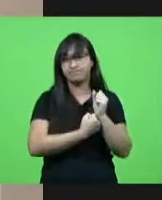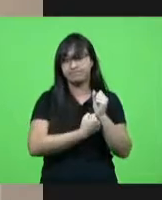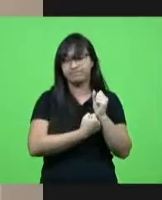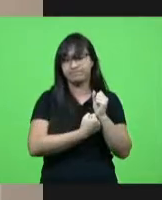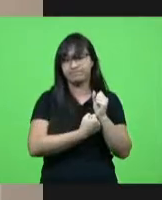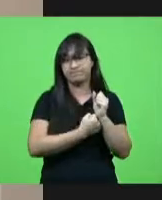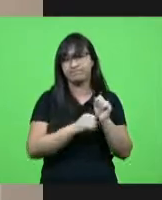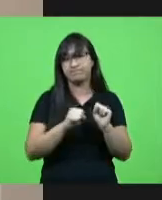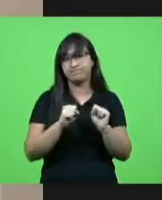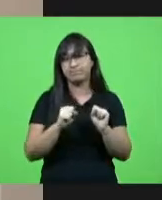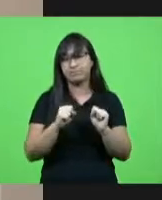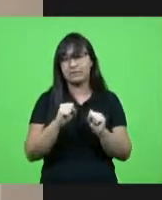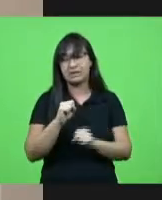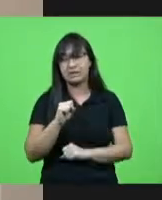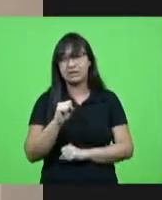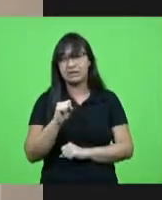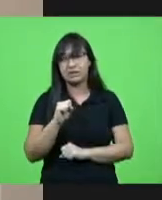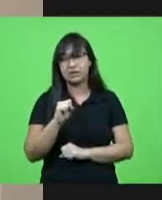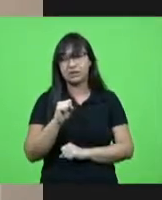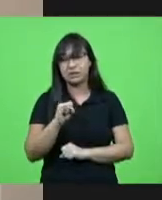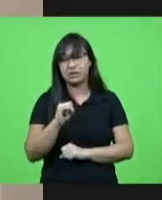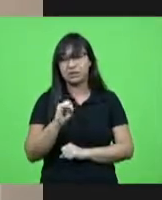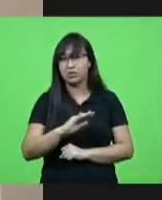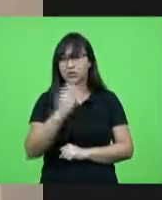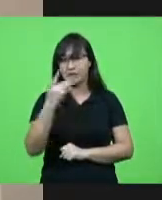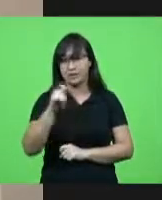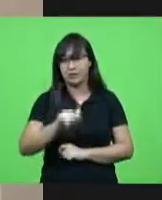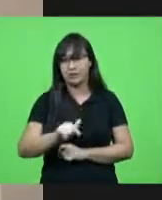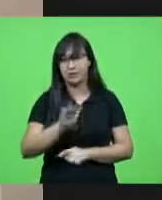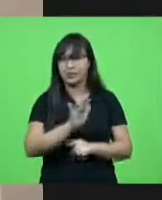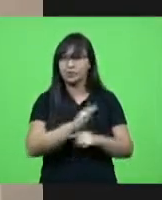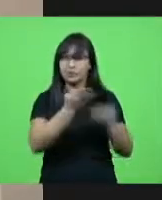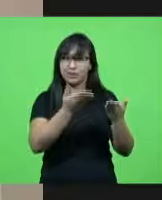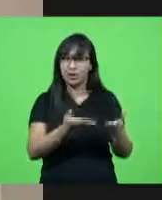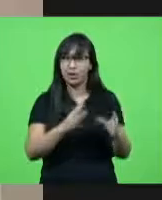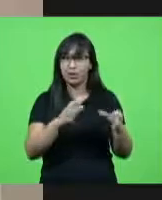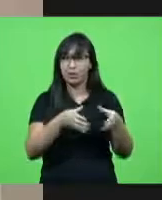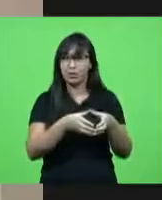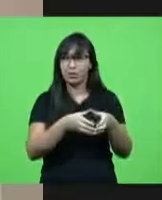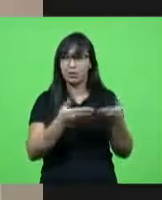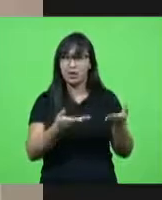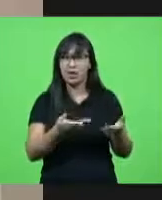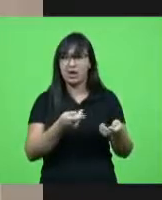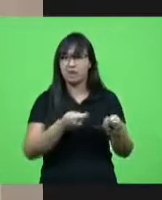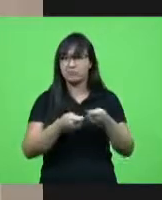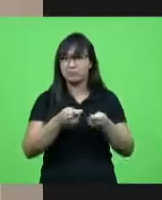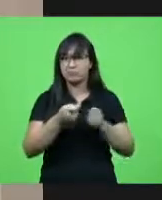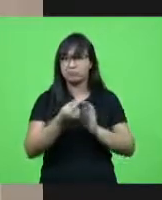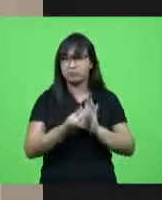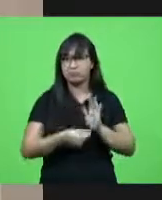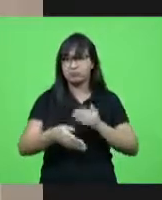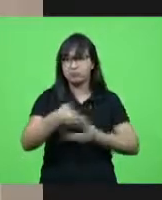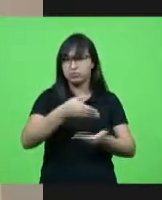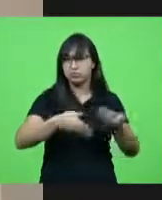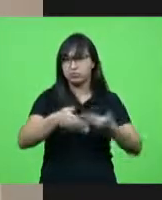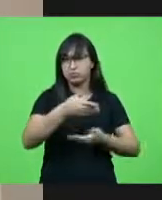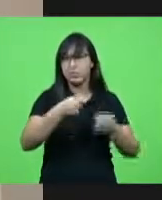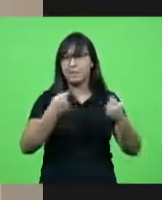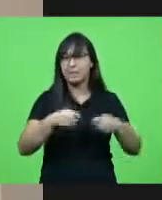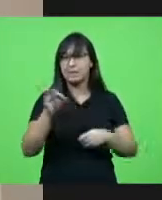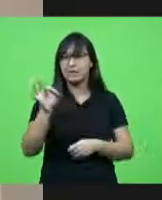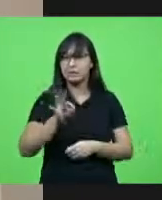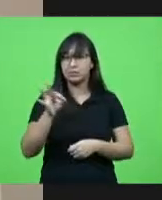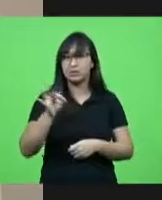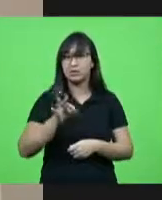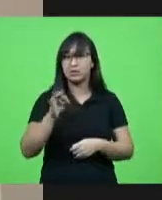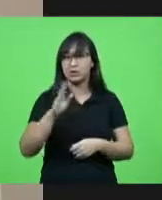caso isso venha a acontecer para ajudá-los são empresas que não tem capital de giro que dependem do crédito barato e não